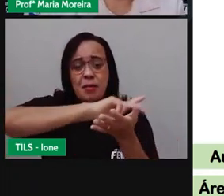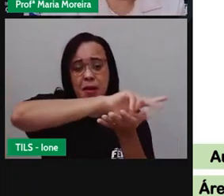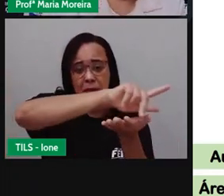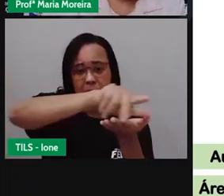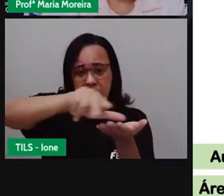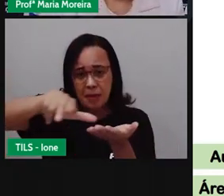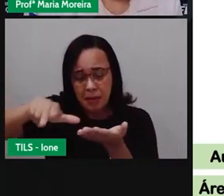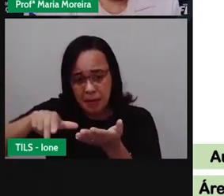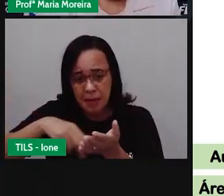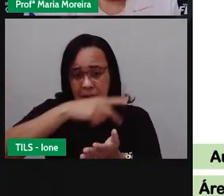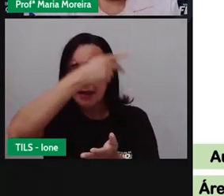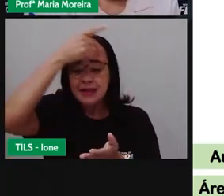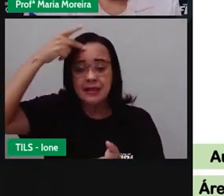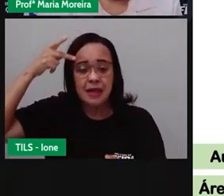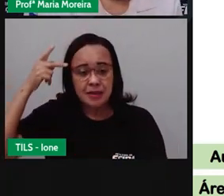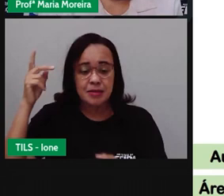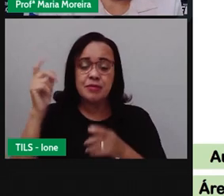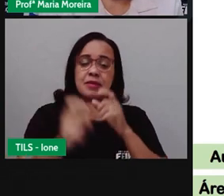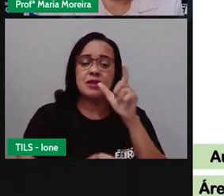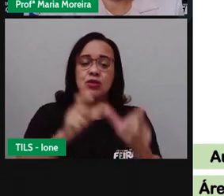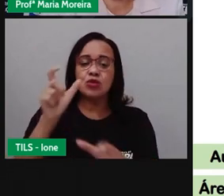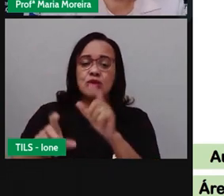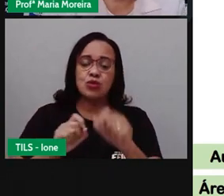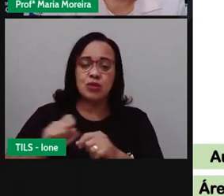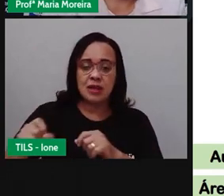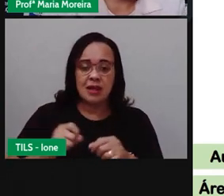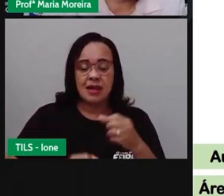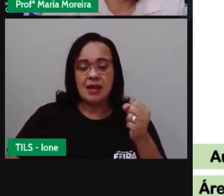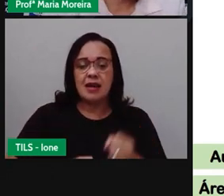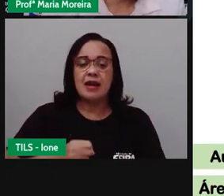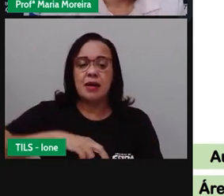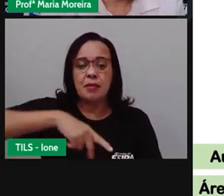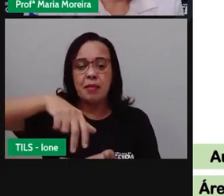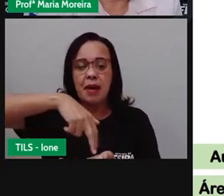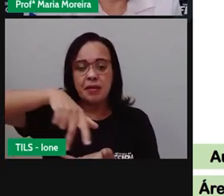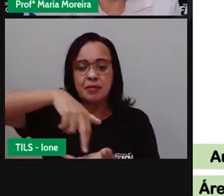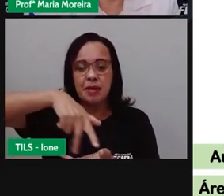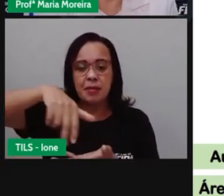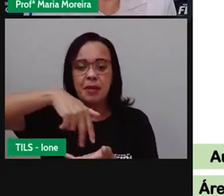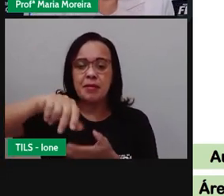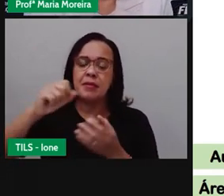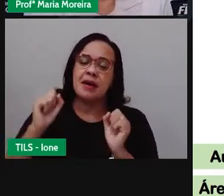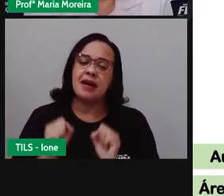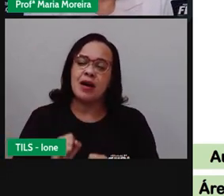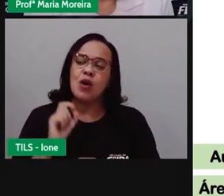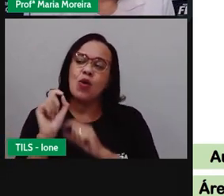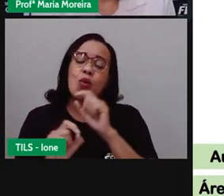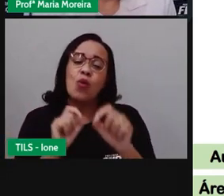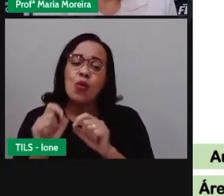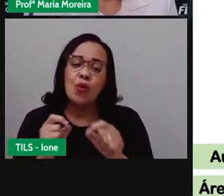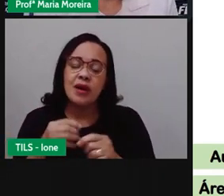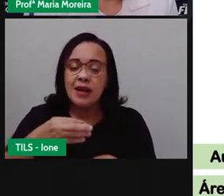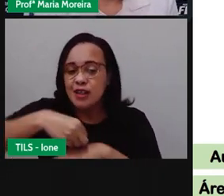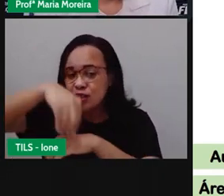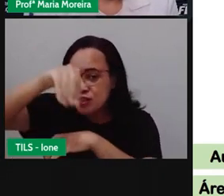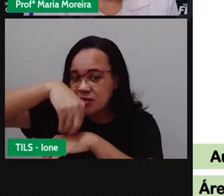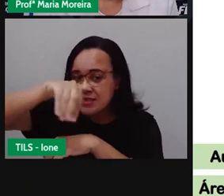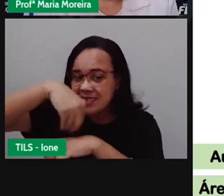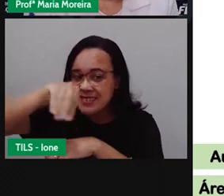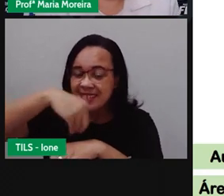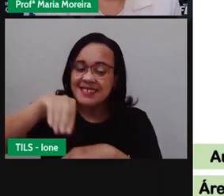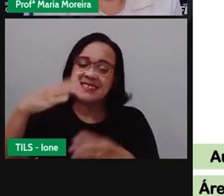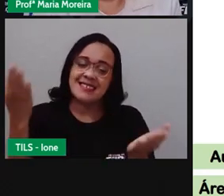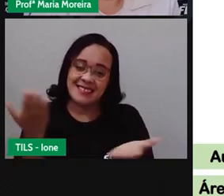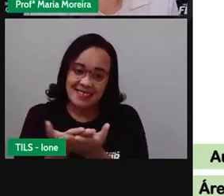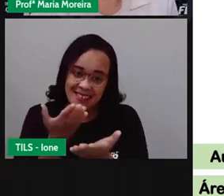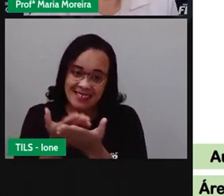meios de transporte só nessa imagem. Será que é spoiler? Será que eu tô dando dica da nossa aula de hoje? O que